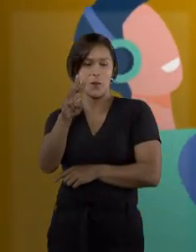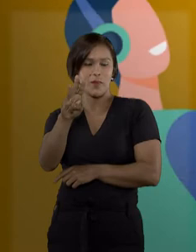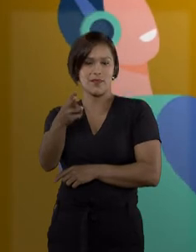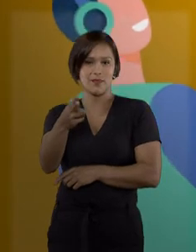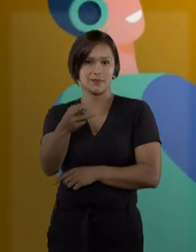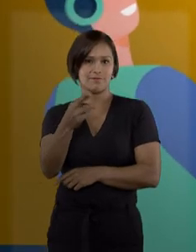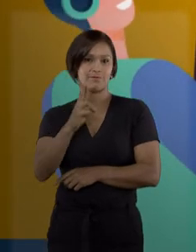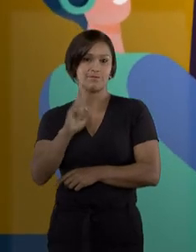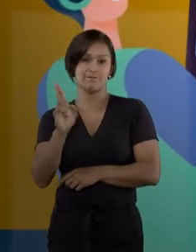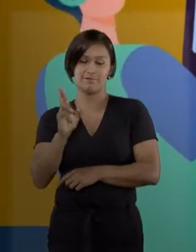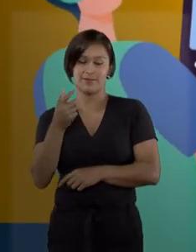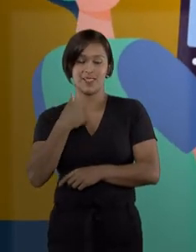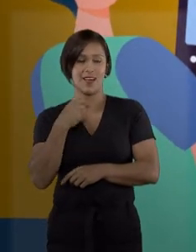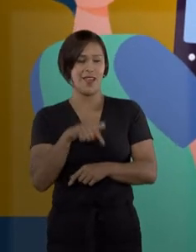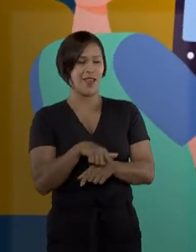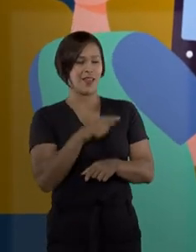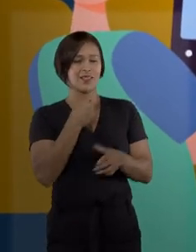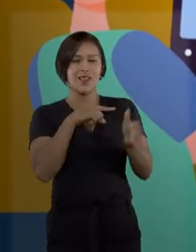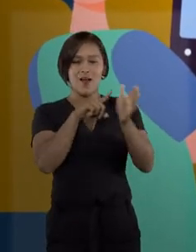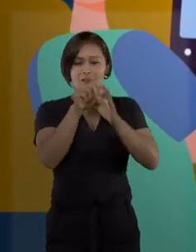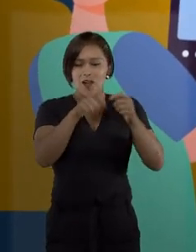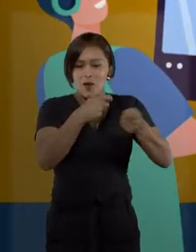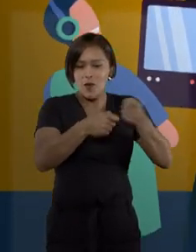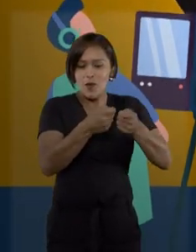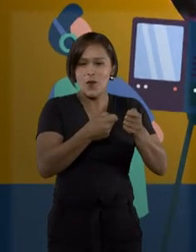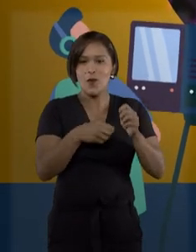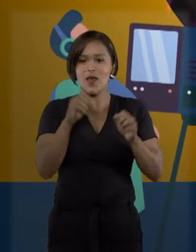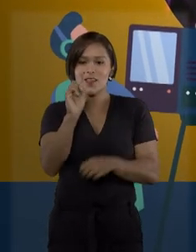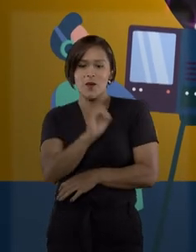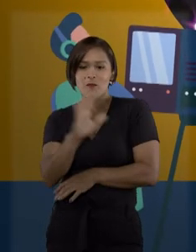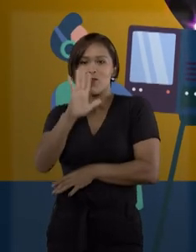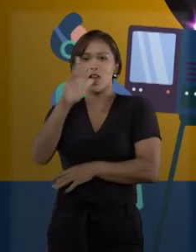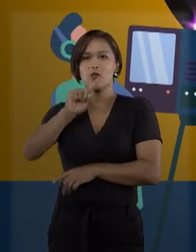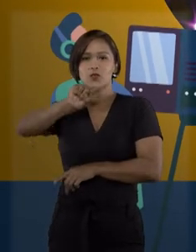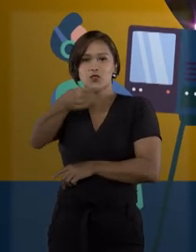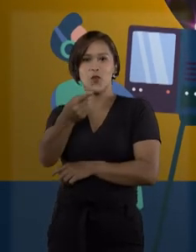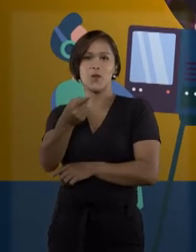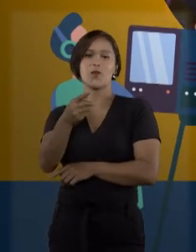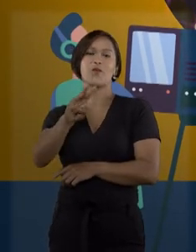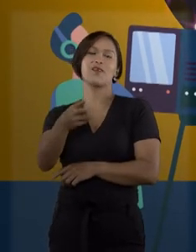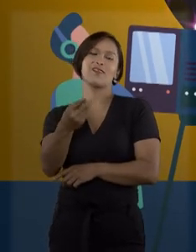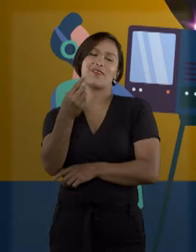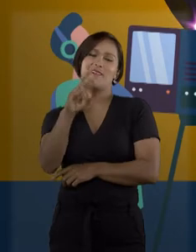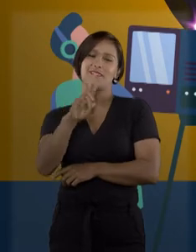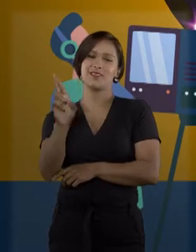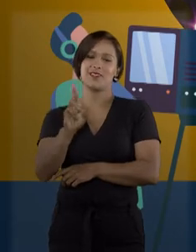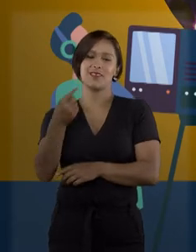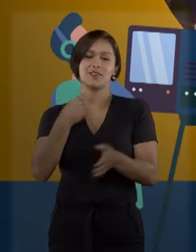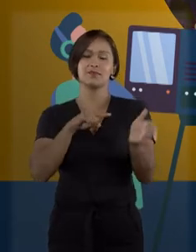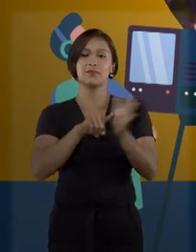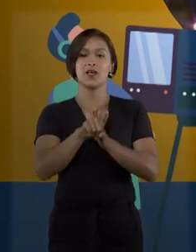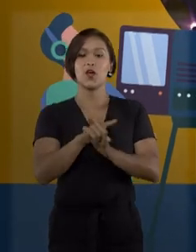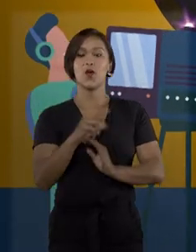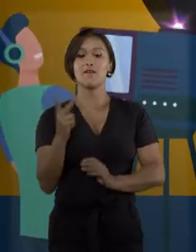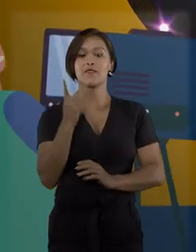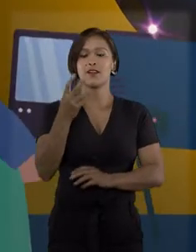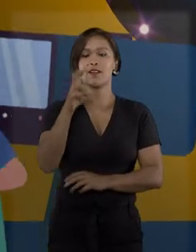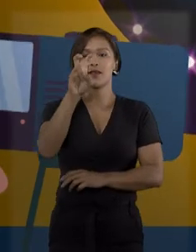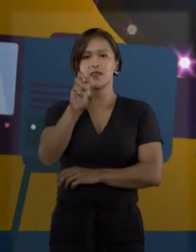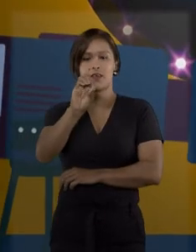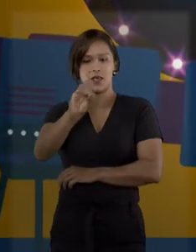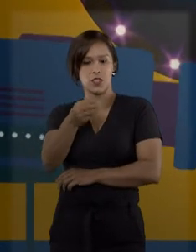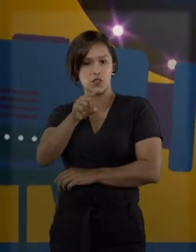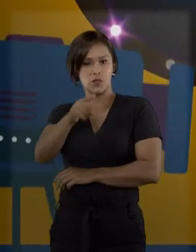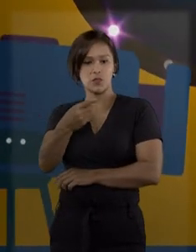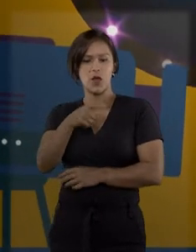Ela estava concorrendo ao prêmio máximo de um milhão de reais. Na pergunta, que valia 500 mil, escolheu uma